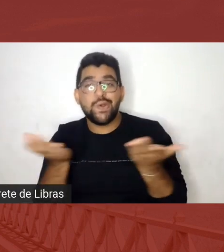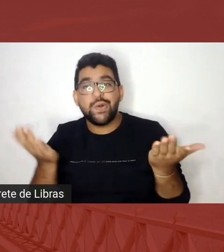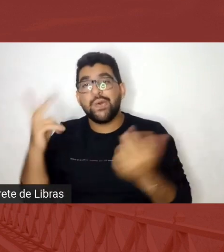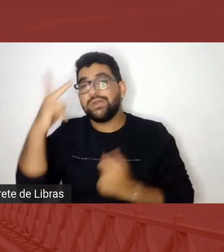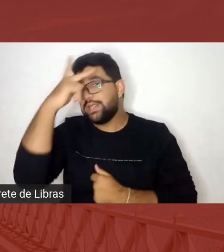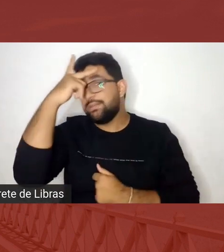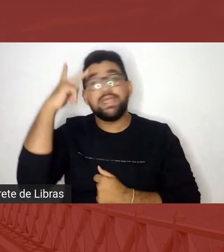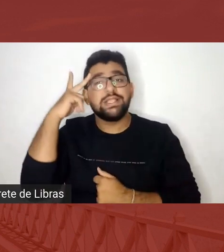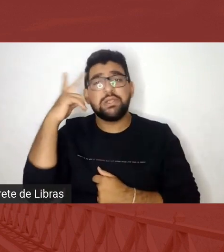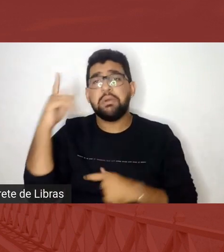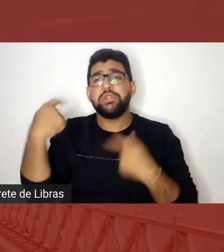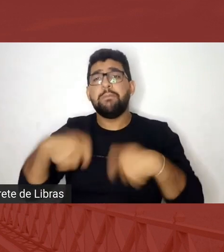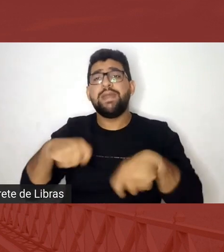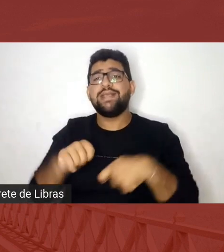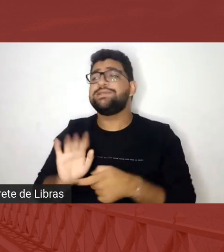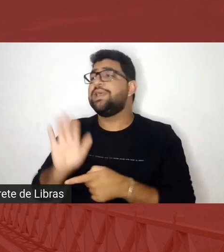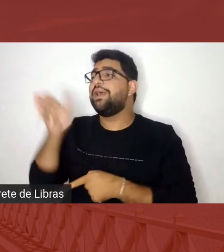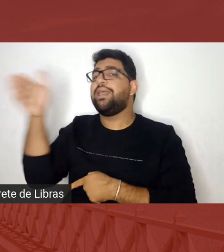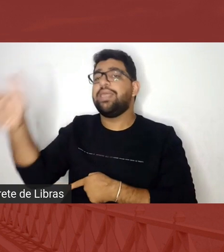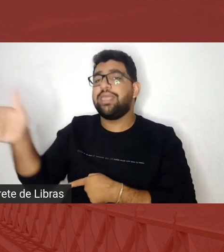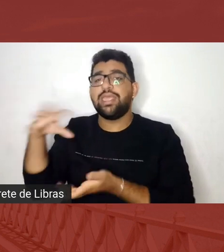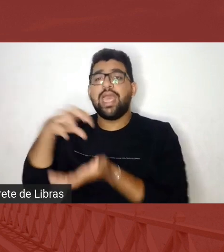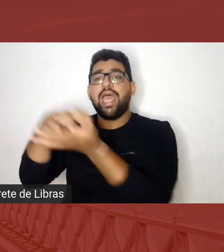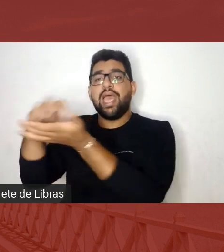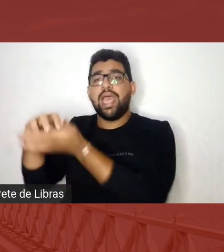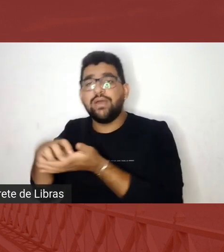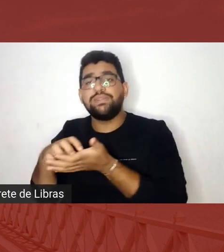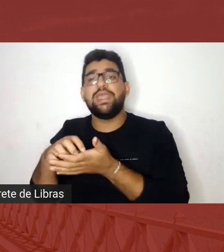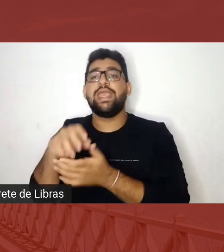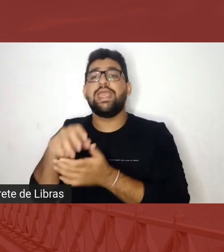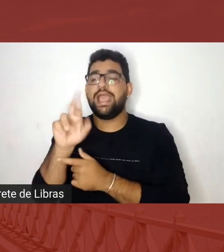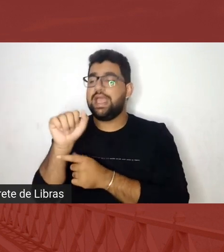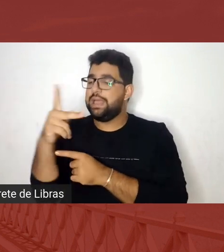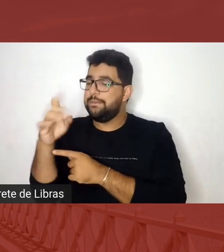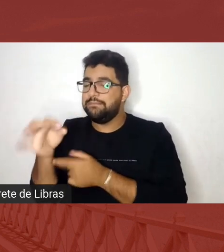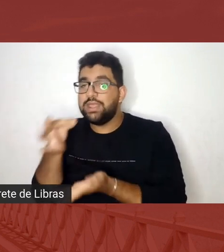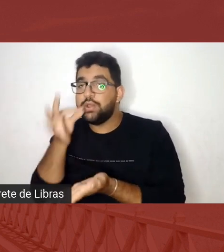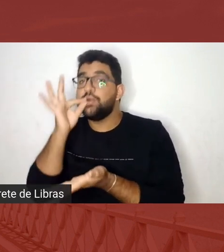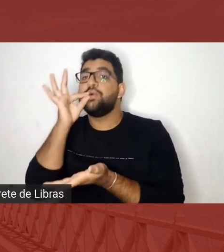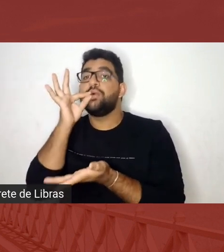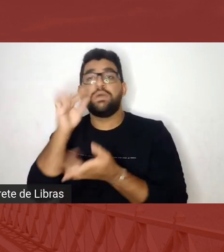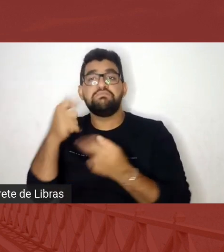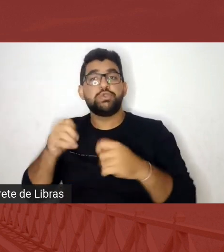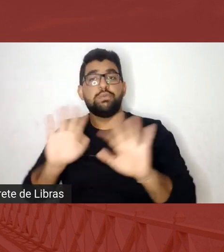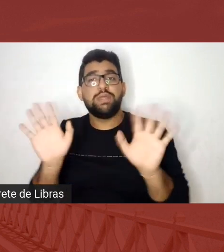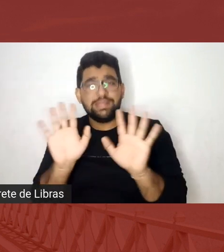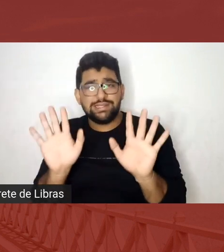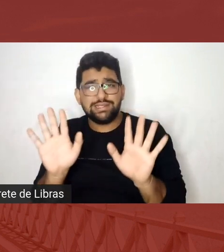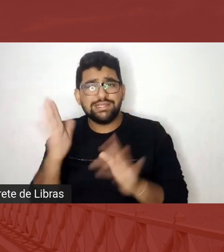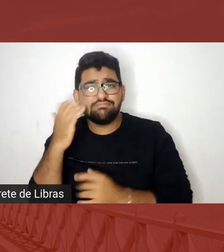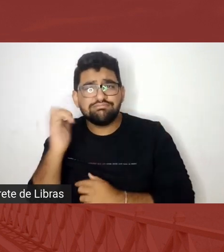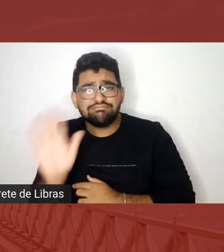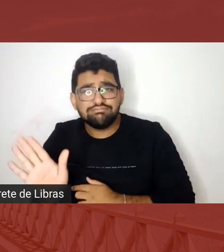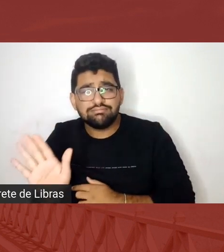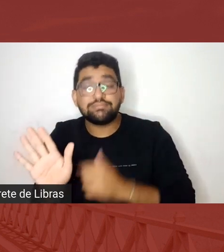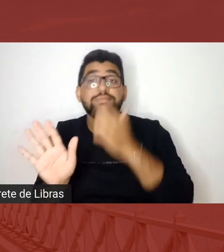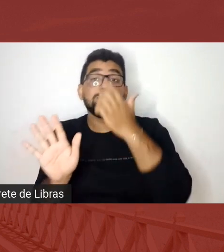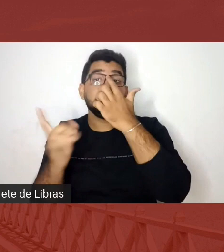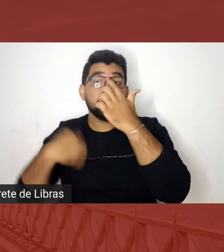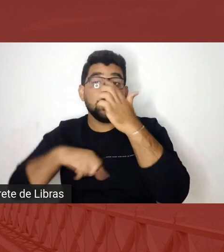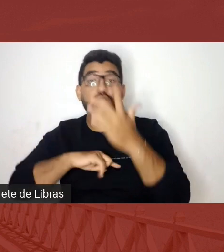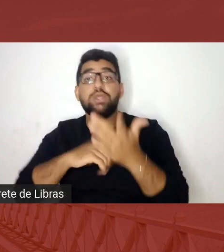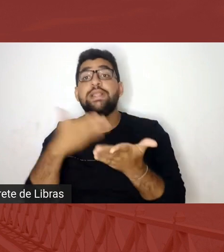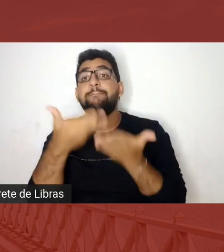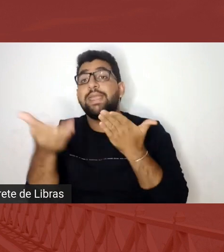nem na aldeia tomar rapé, o povo já toma em casa, o povo já toma um chá, tá entendendo? Então, a gente tá perdendo essa coisa do